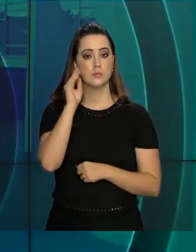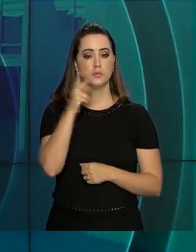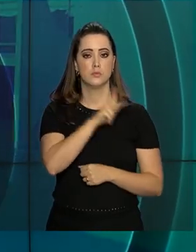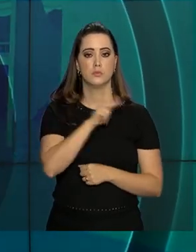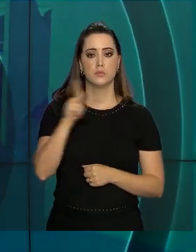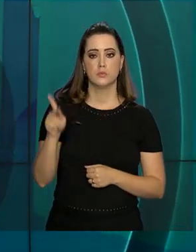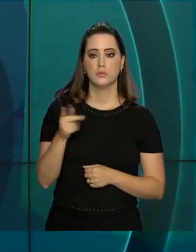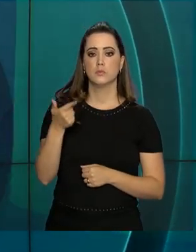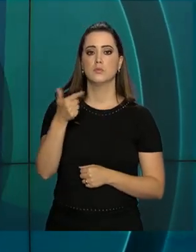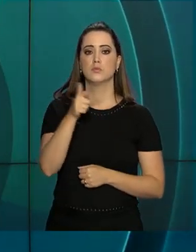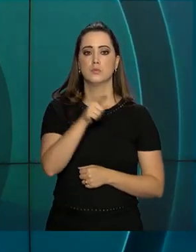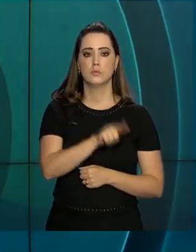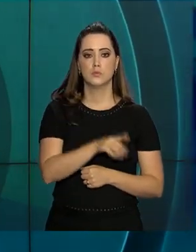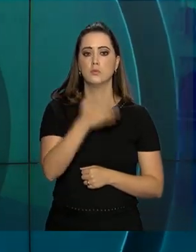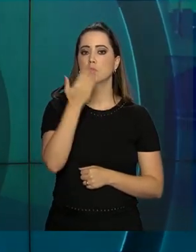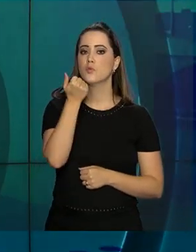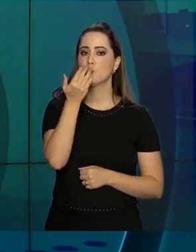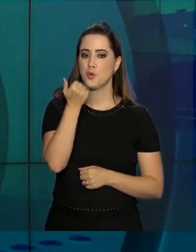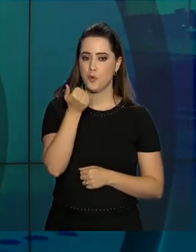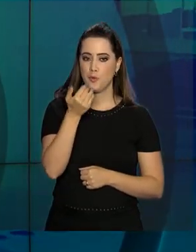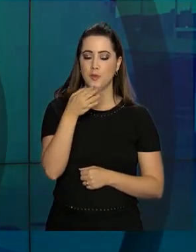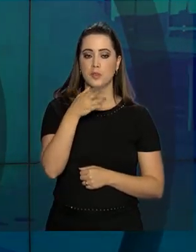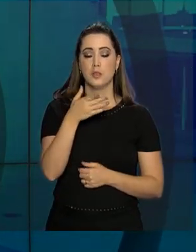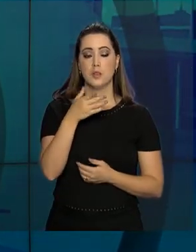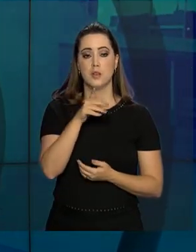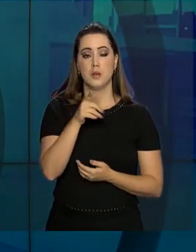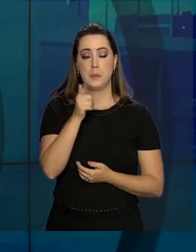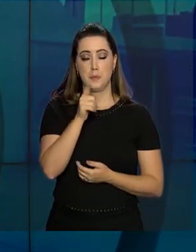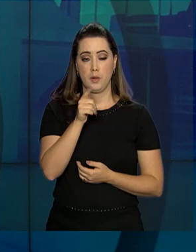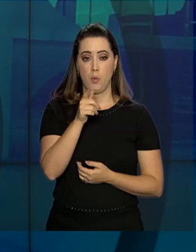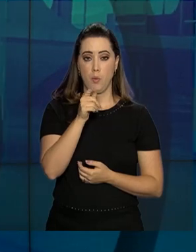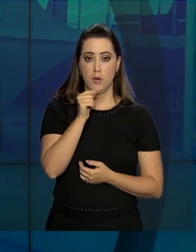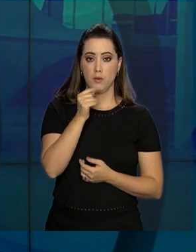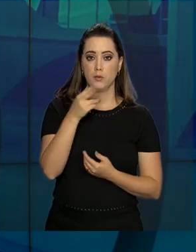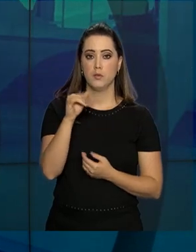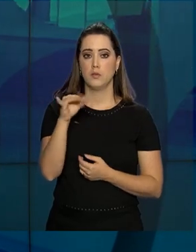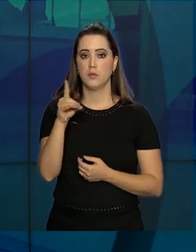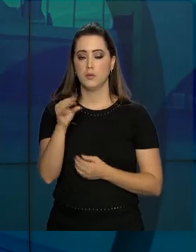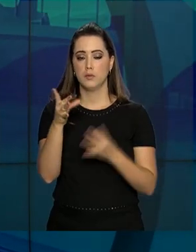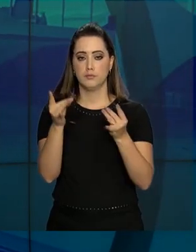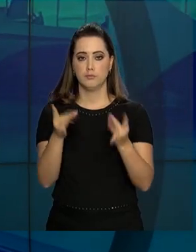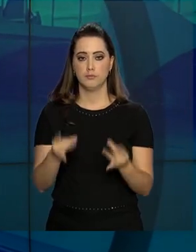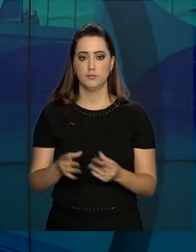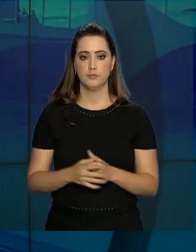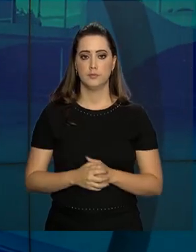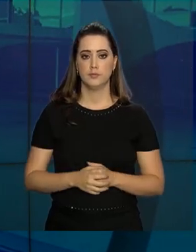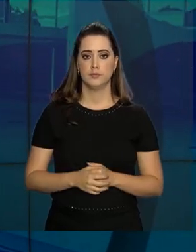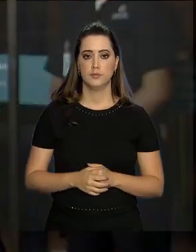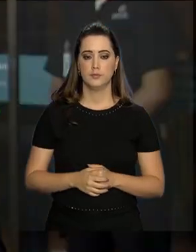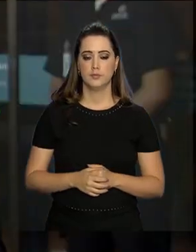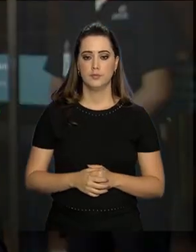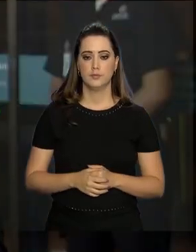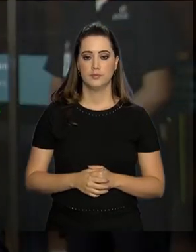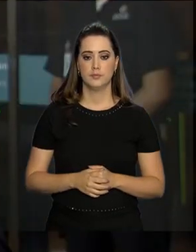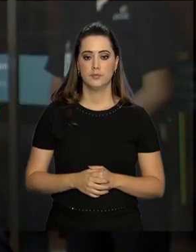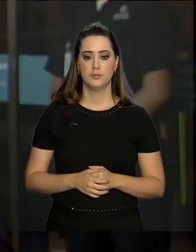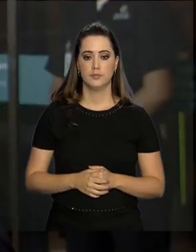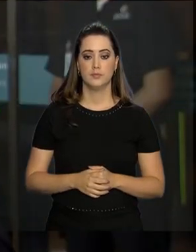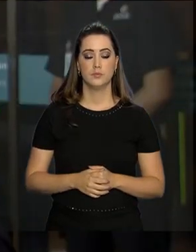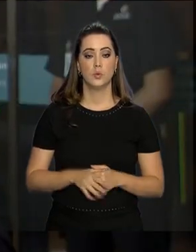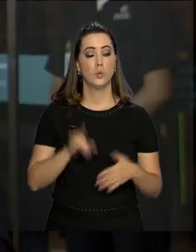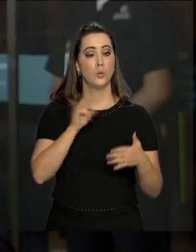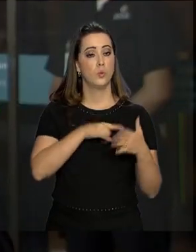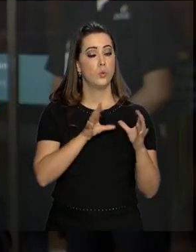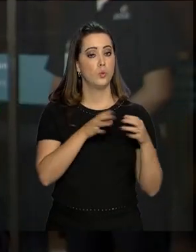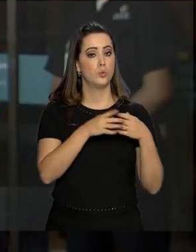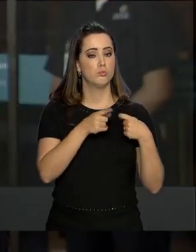noite de ontem, o presidente voltou a se alimentar com líquidos. Ricardo Ferraz tem os detalhes. Segundo o